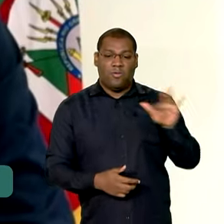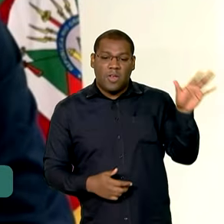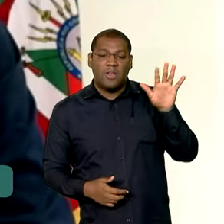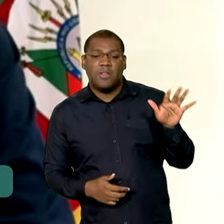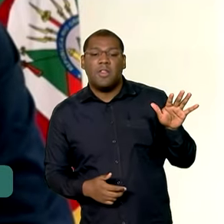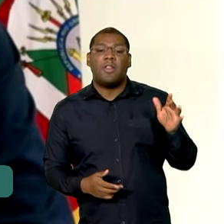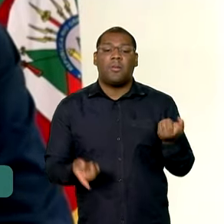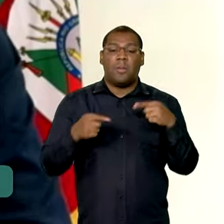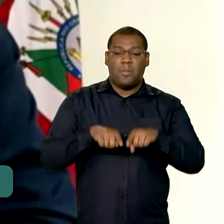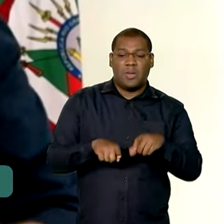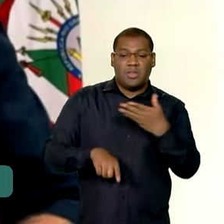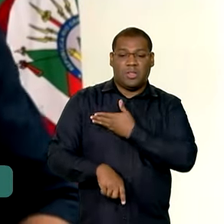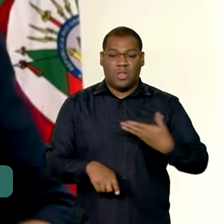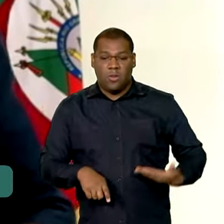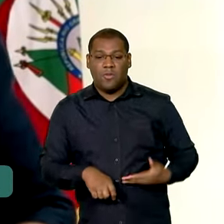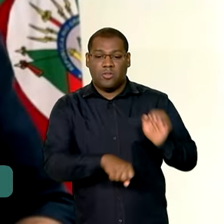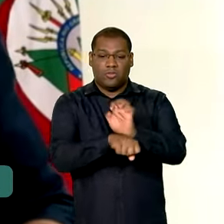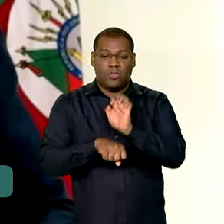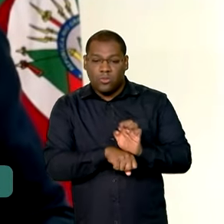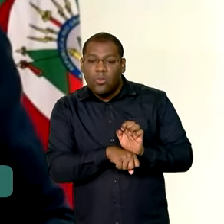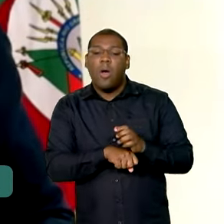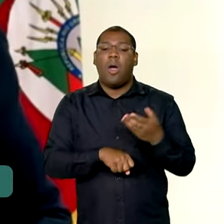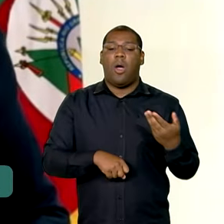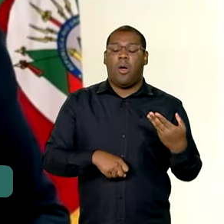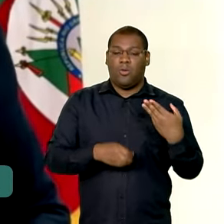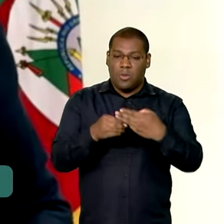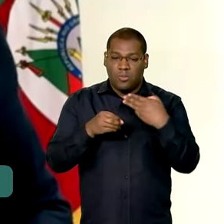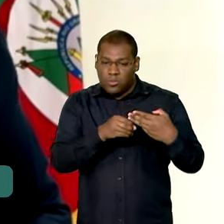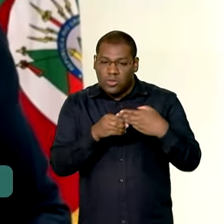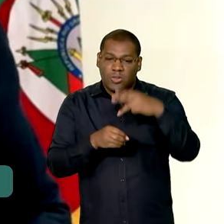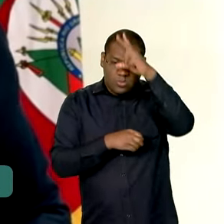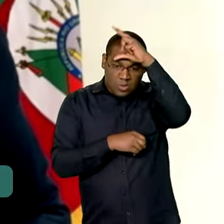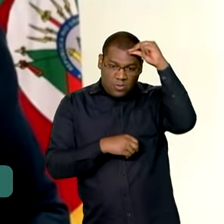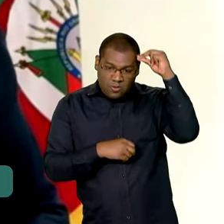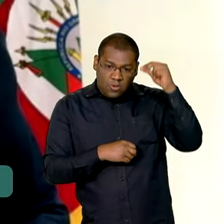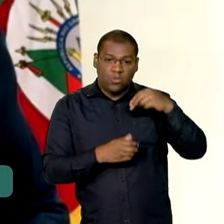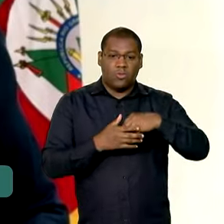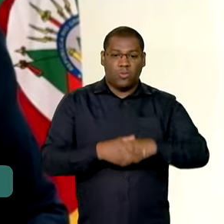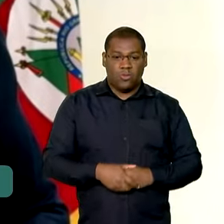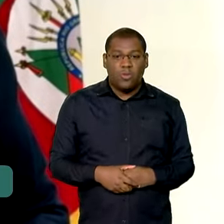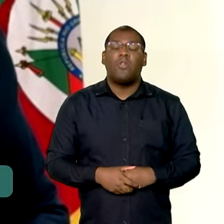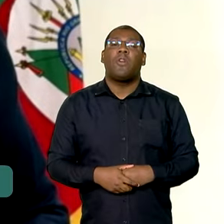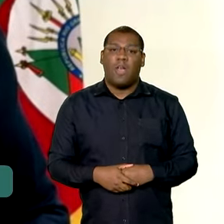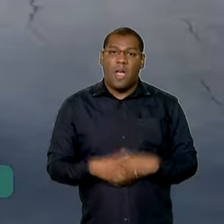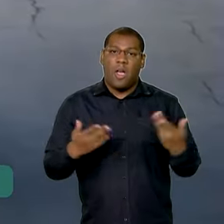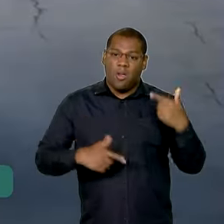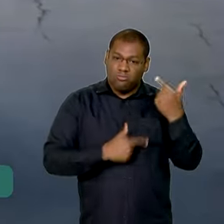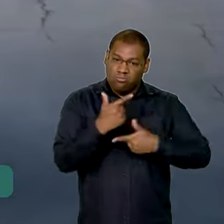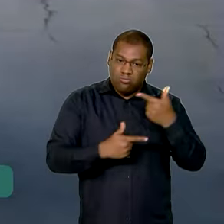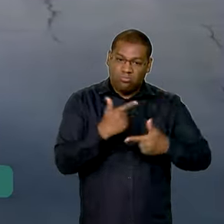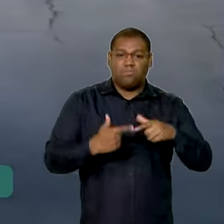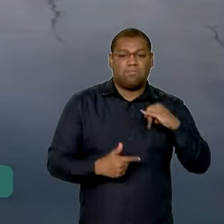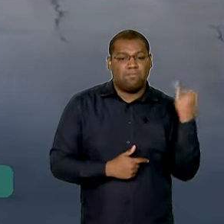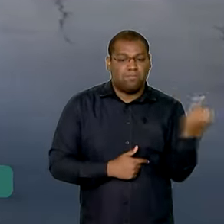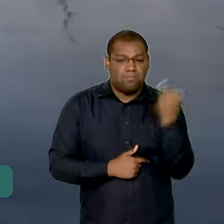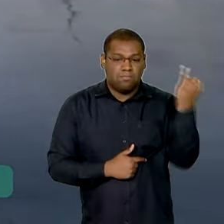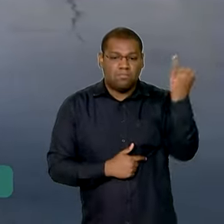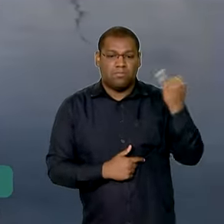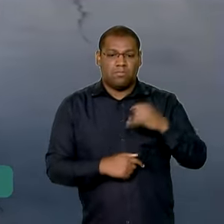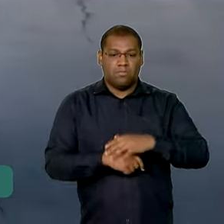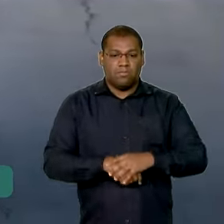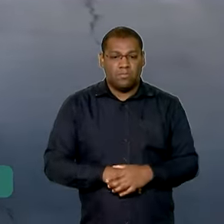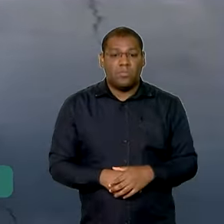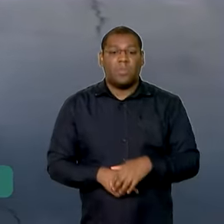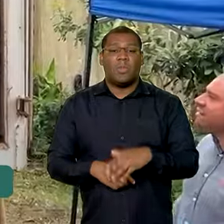sinergia com o governo do estado, com as prefeituras, com os municípios. É muito potente a ação que estamos fazendo aqui. Segundo ele, as 52